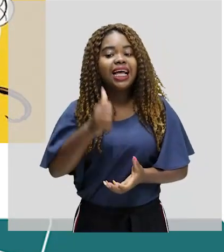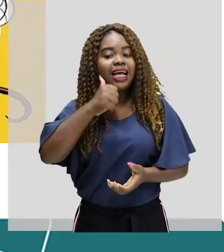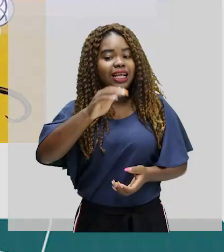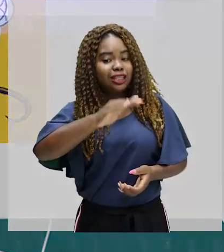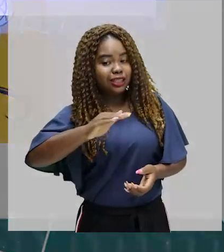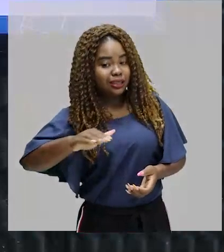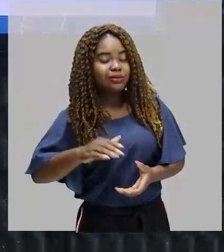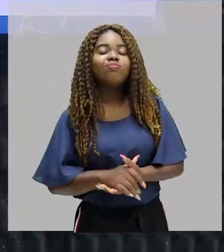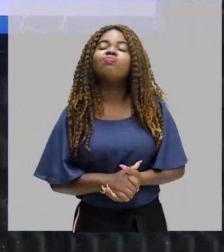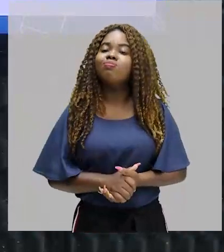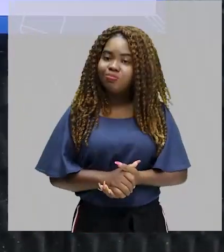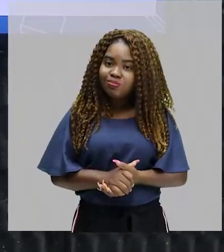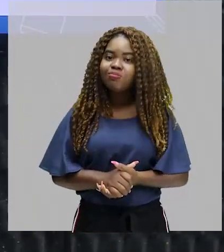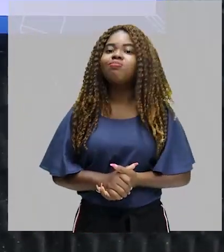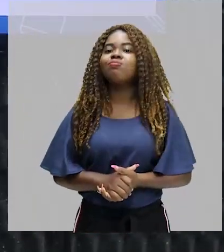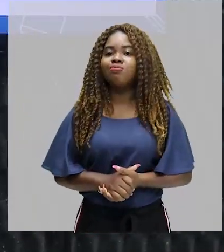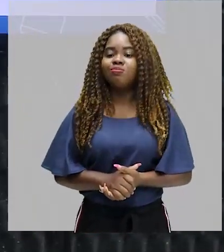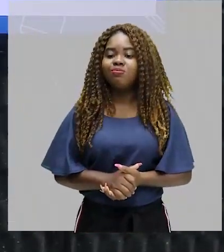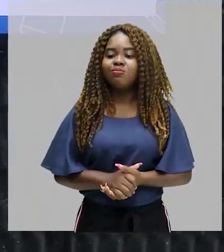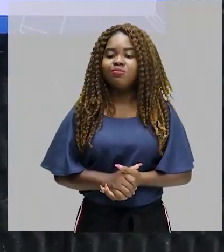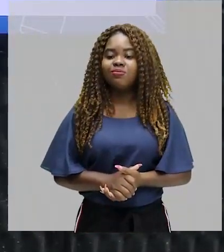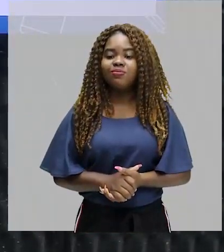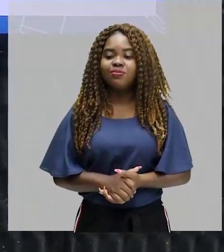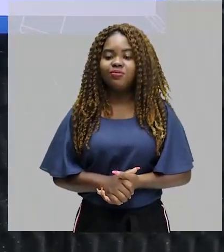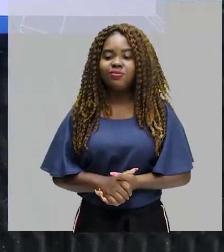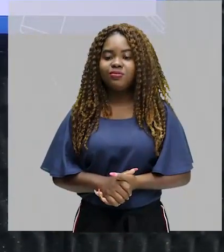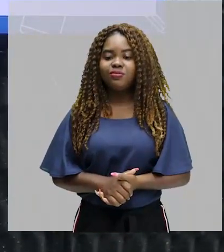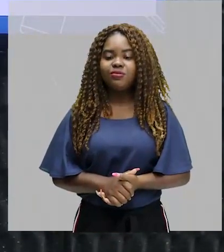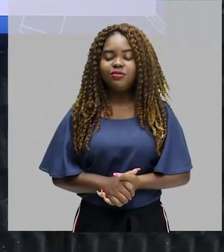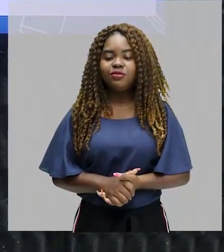a origem das histórias em quadrinhos.